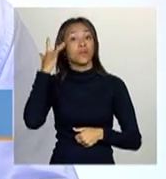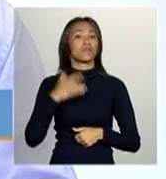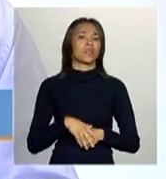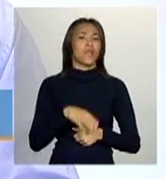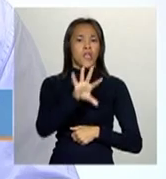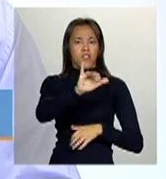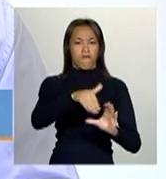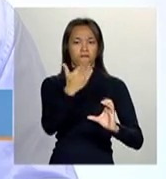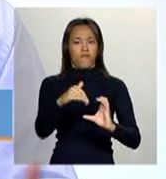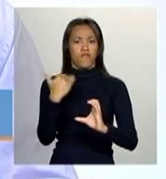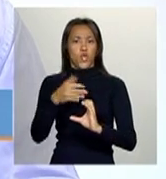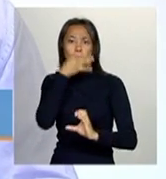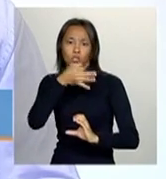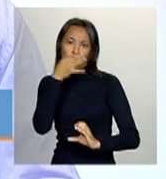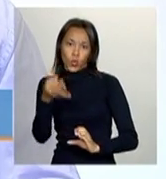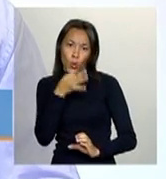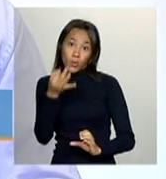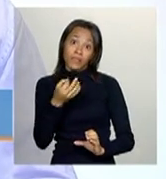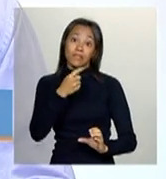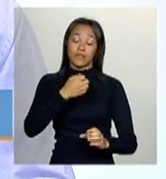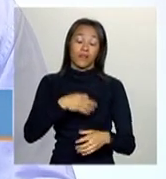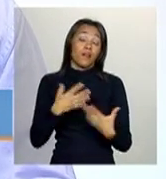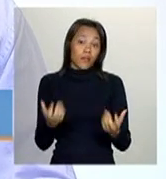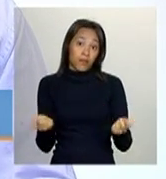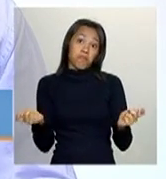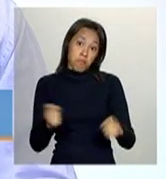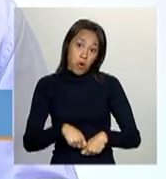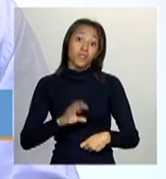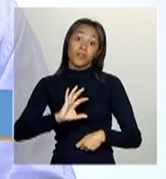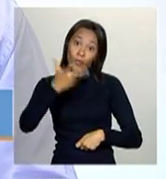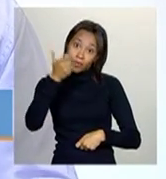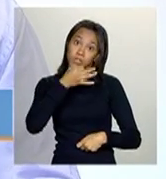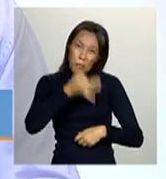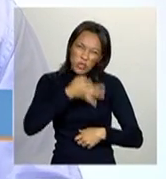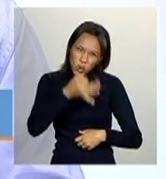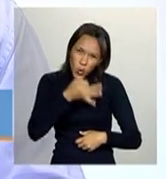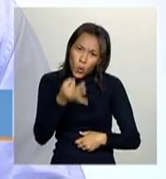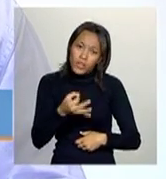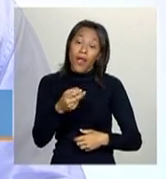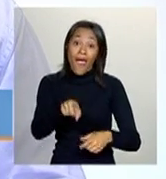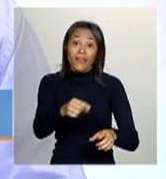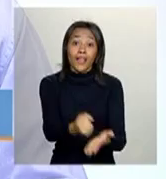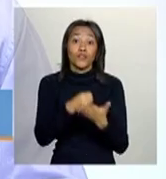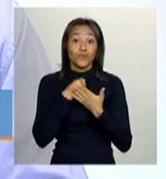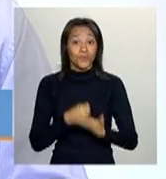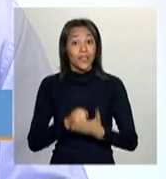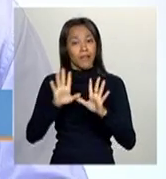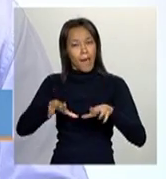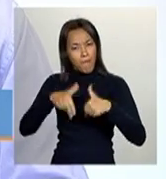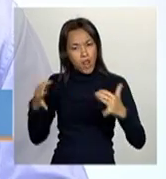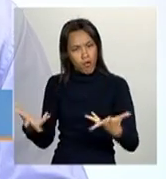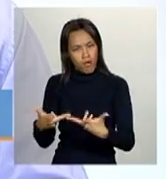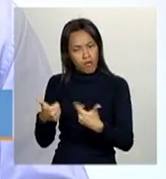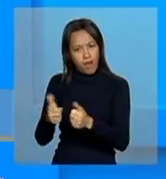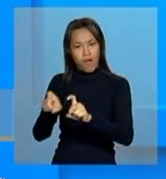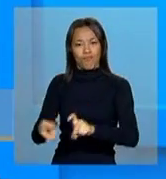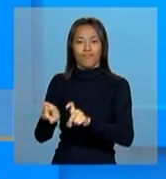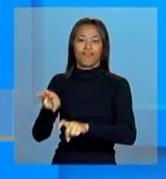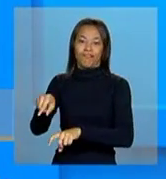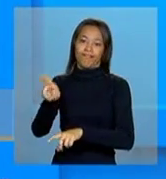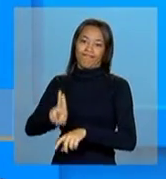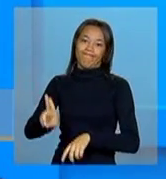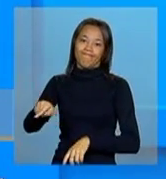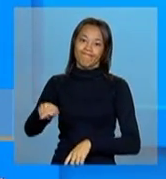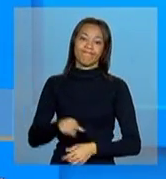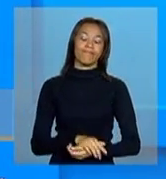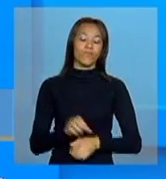enviem para a gente sugestões, críticas, que é o que tem acontecido realmente e é o que tem ajudado muito a aprimorar a ferramenta. Bom, gente, uma outra